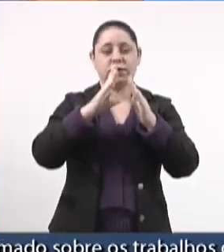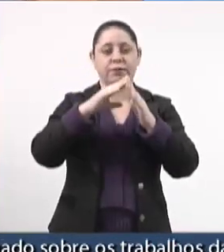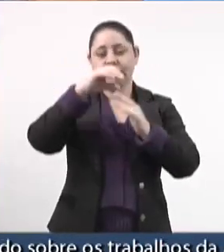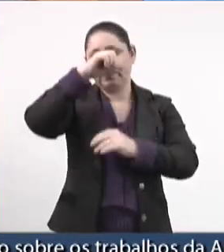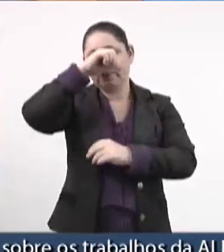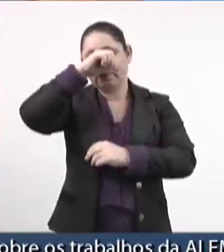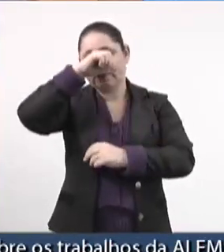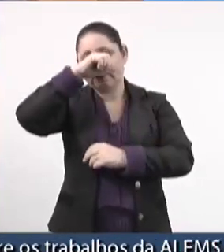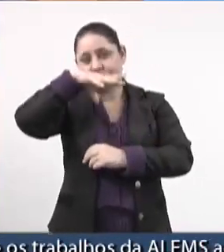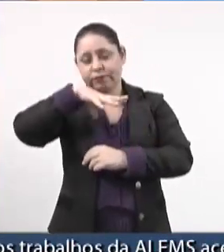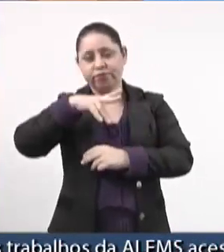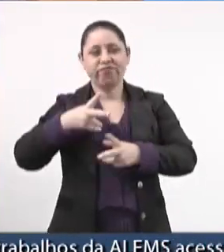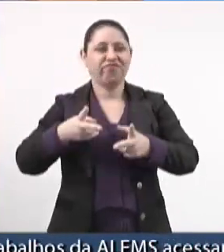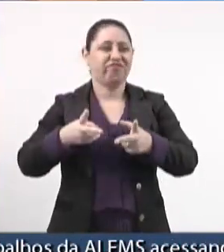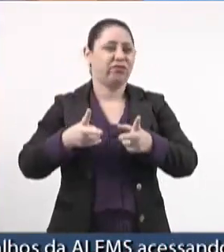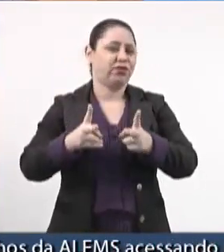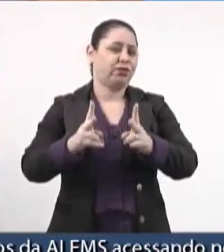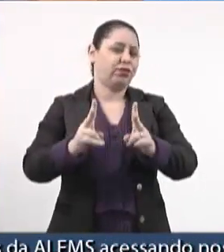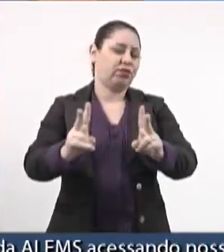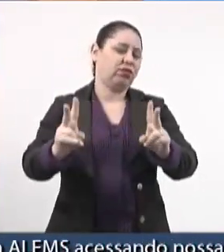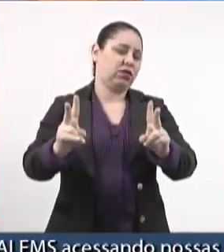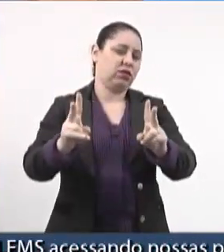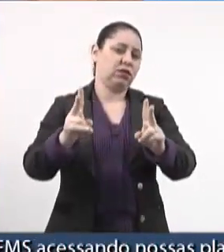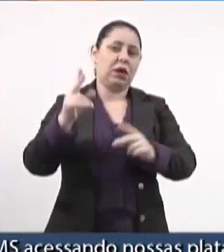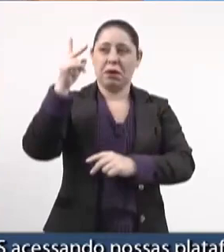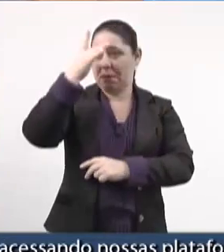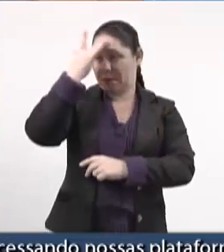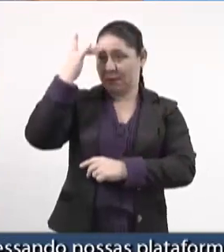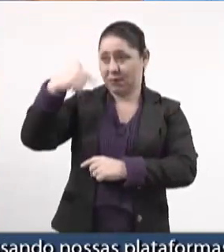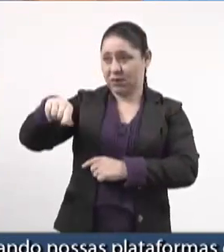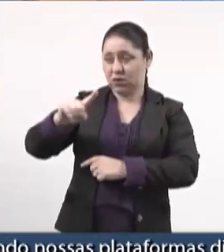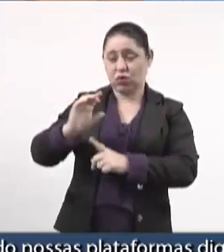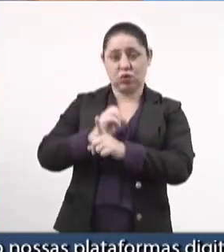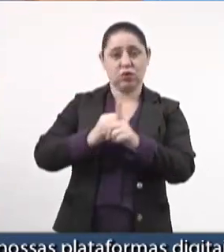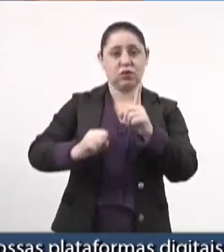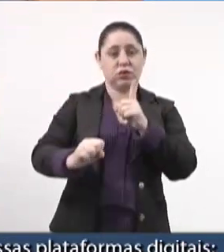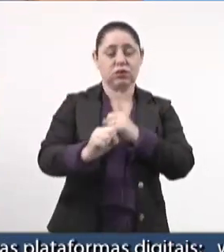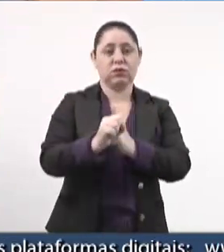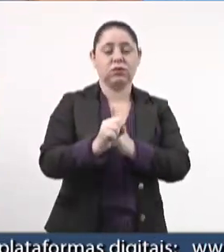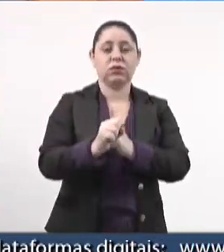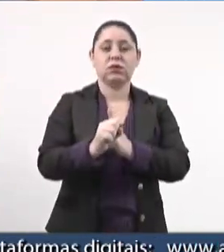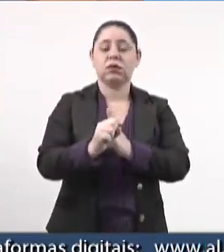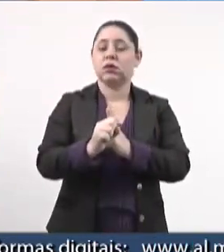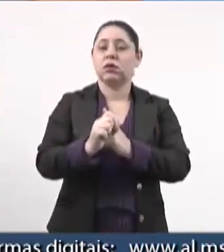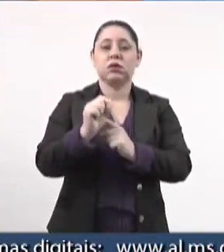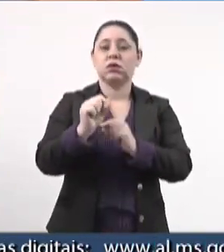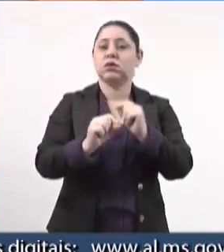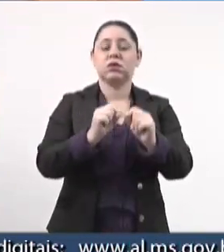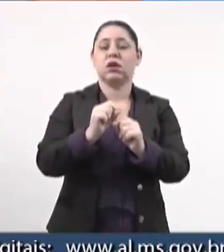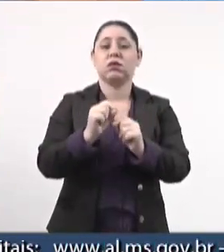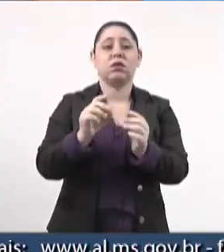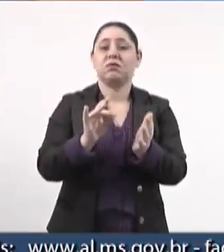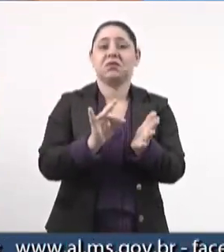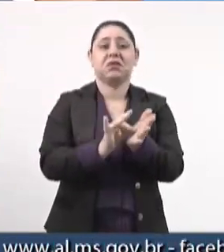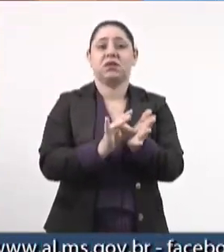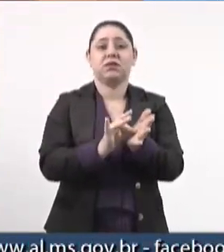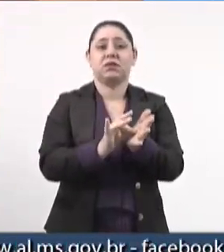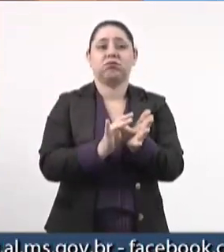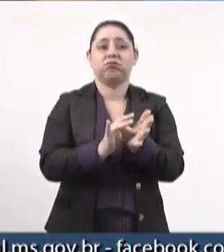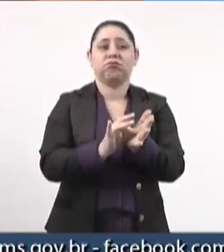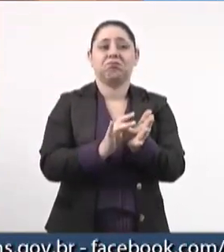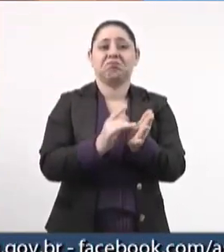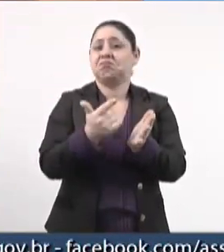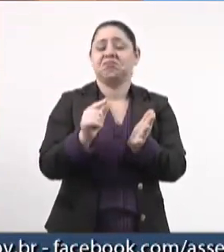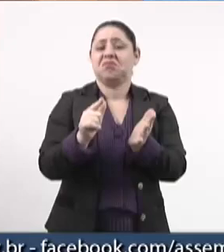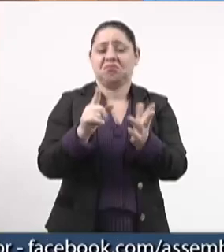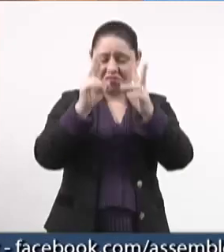violência perpetrada por pessoas da sociedade que, na verdade, não